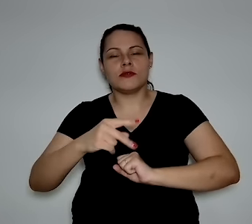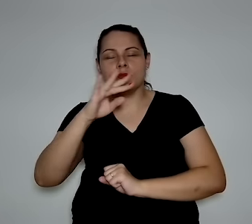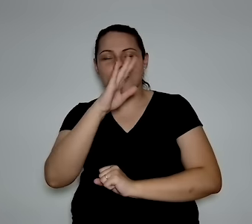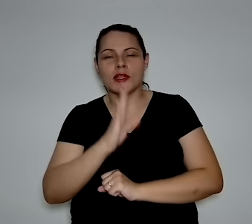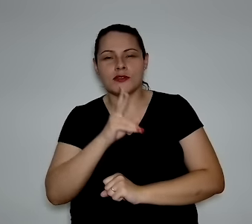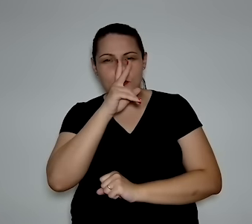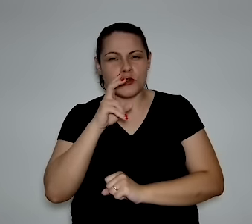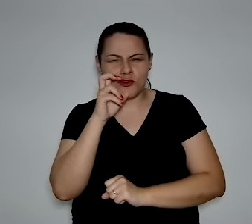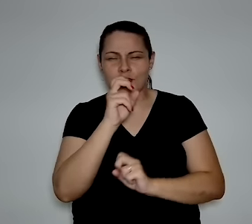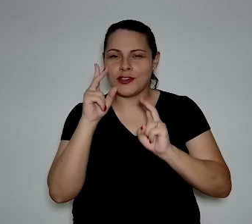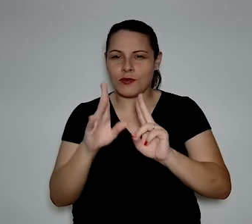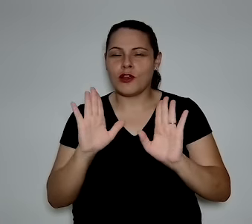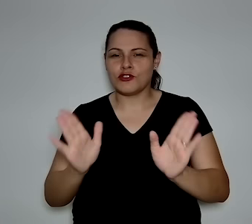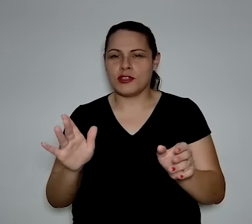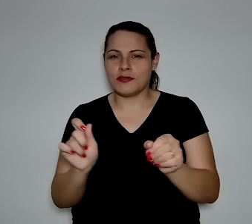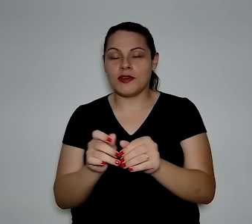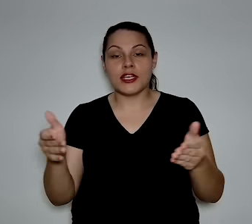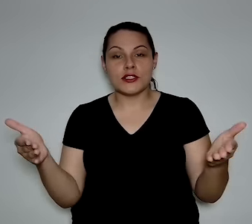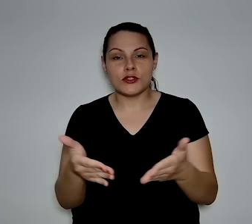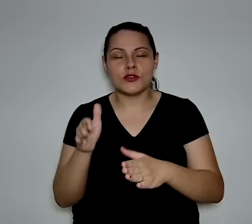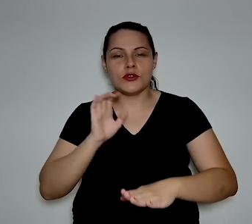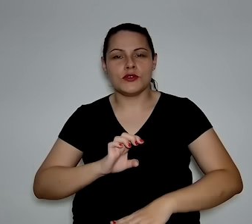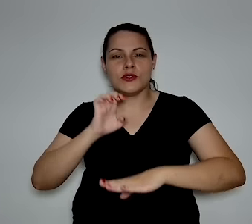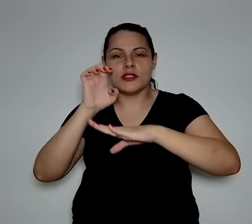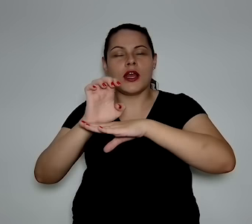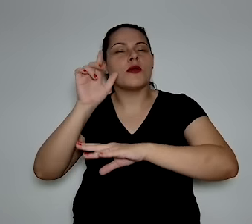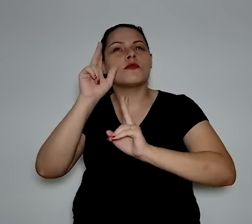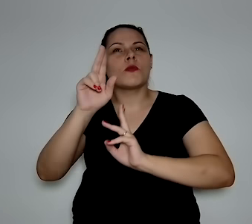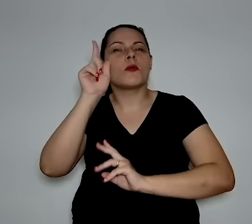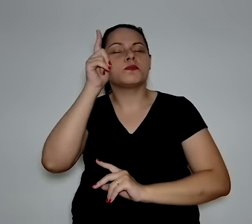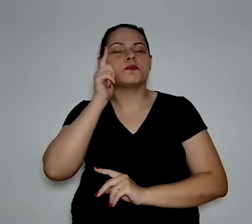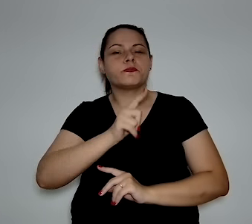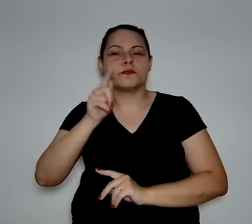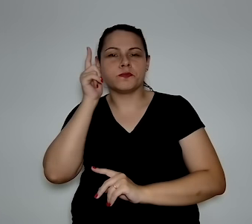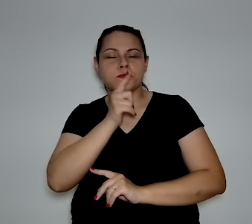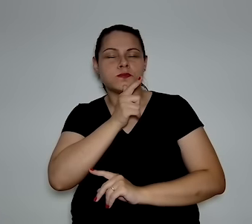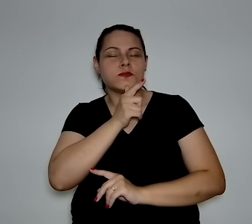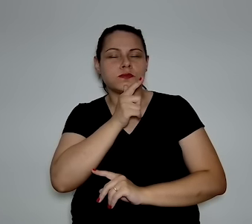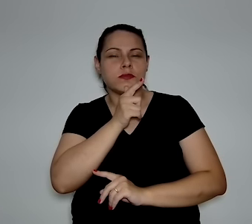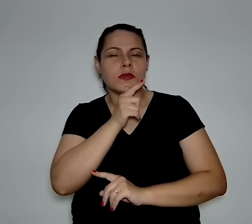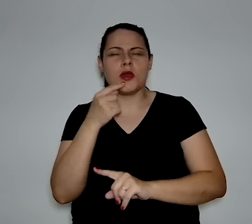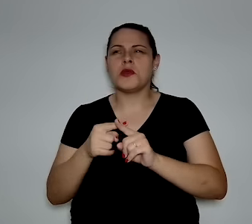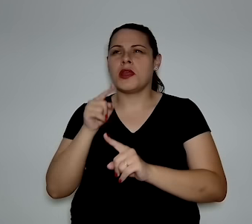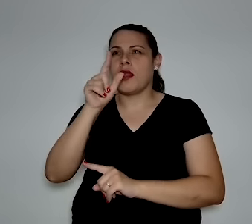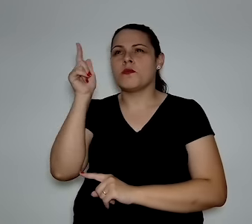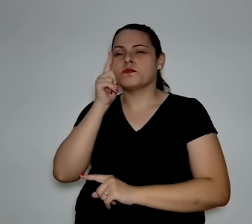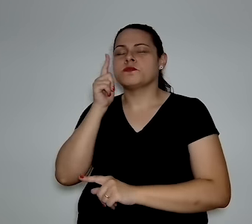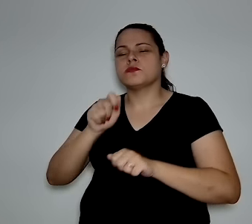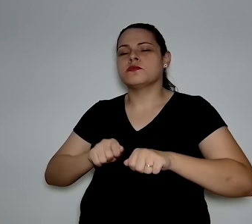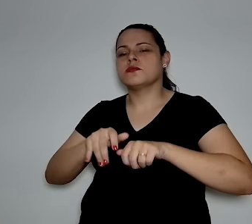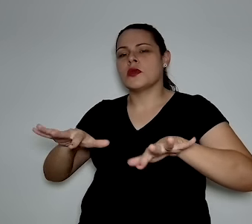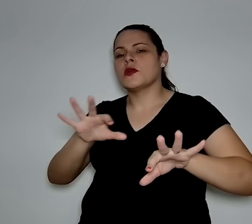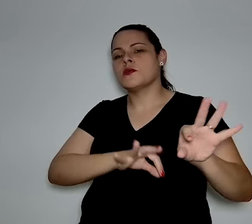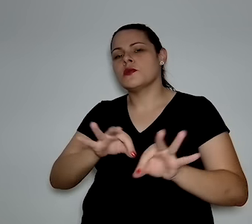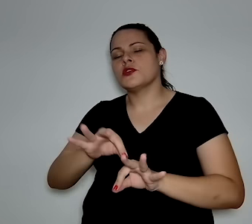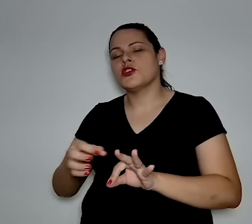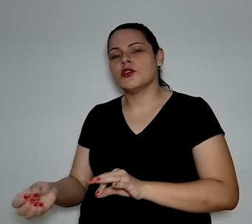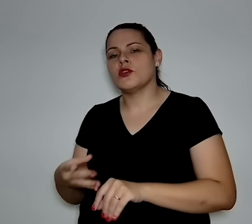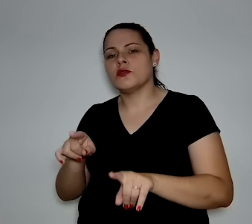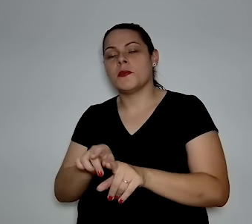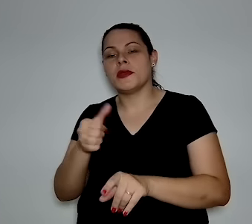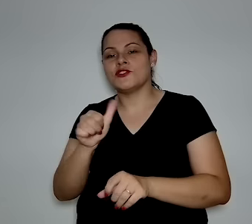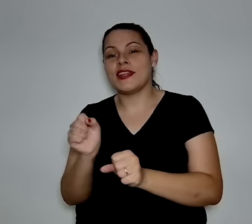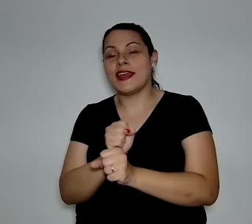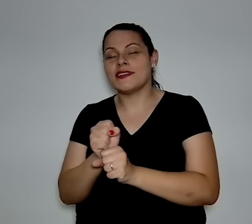acontecer, como faz hoje o Estado dos Estados Unidos, por que os Estados Unidos lançaram um programa